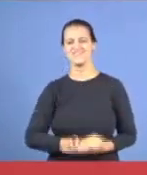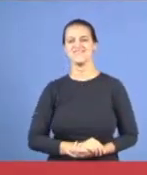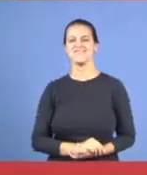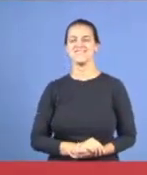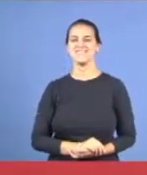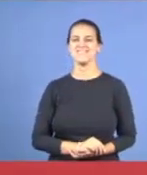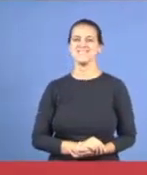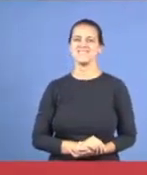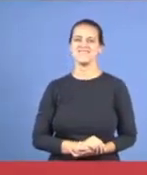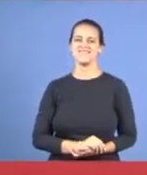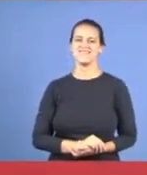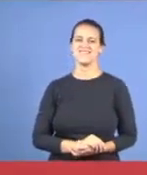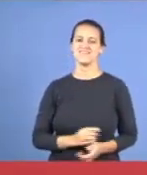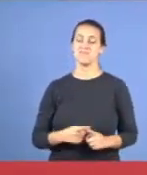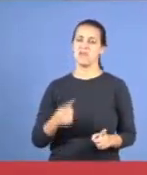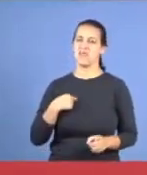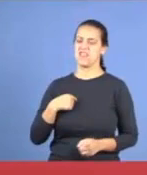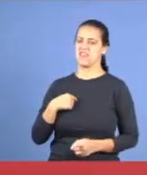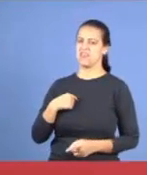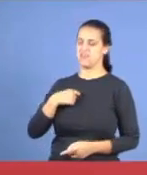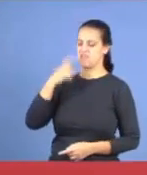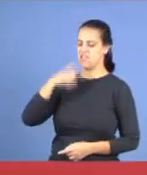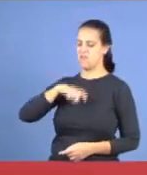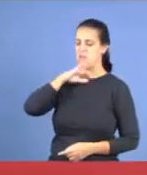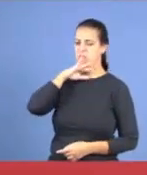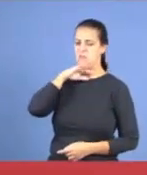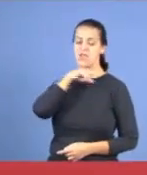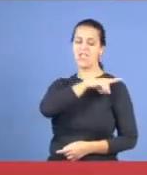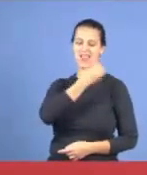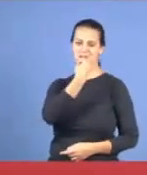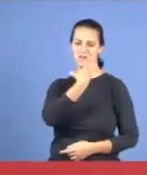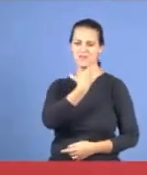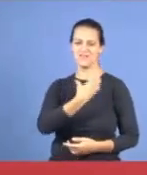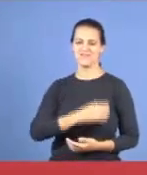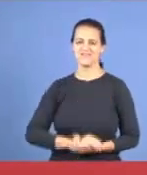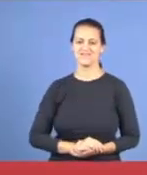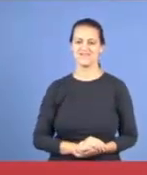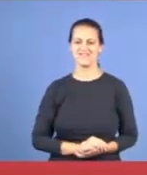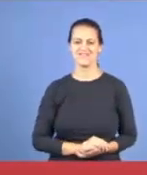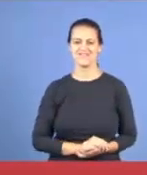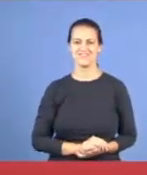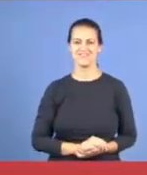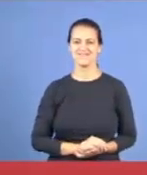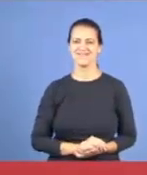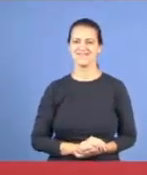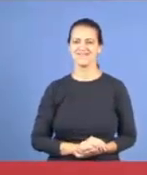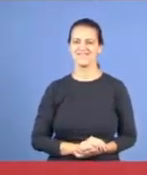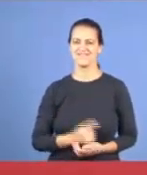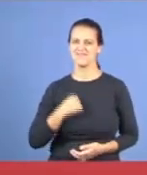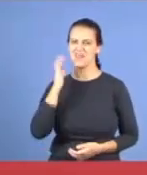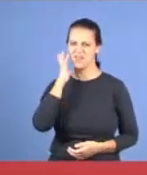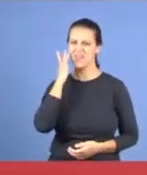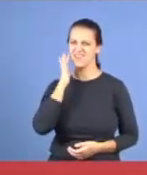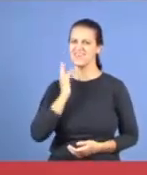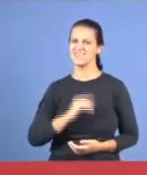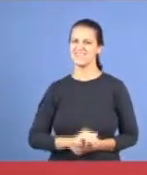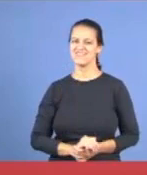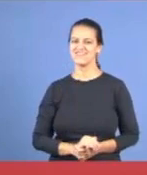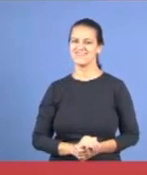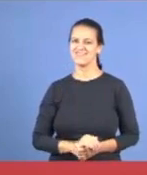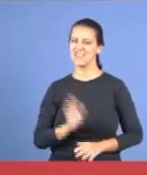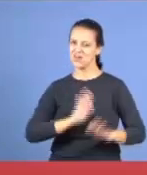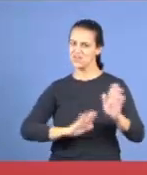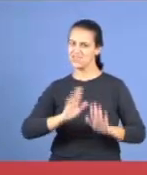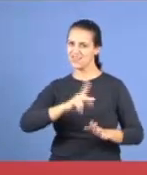mas eu sou o ruim aqui, ele é o bonzinho, não creio nisso, cuidado com esses que falam